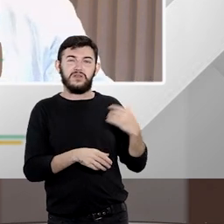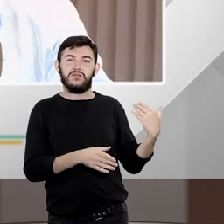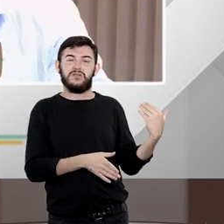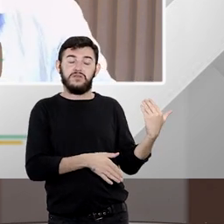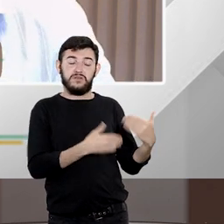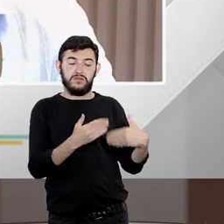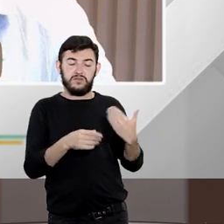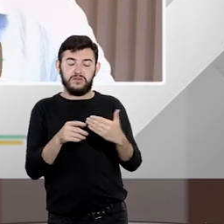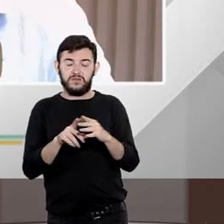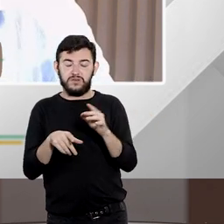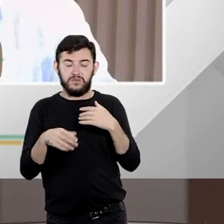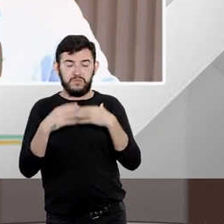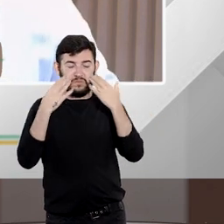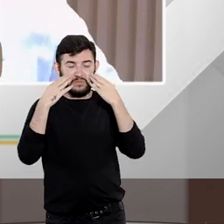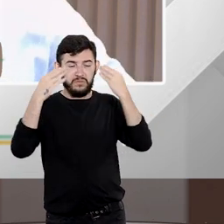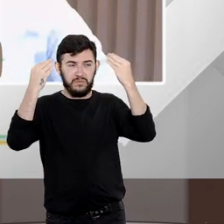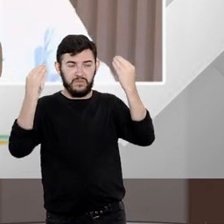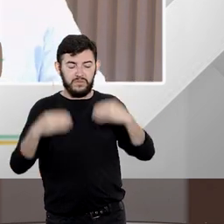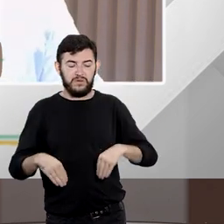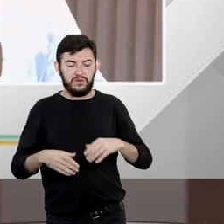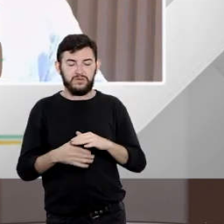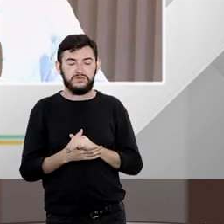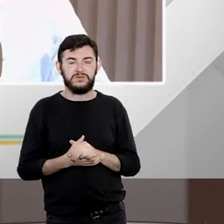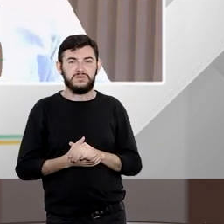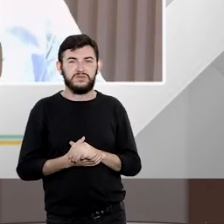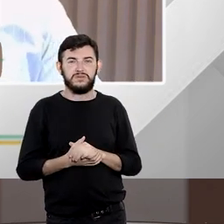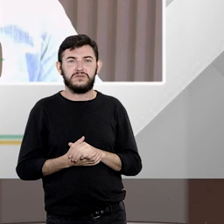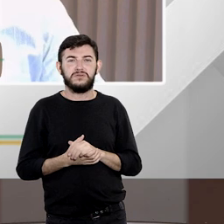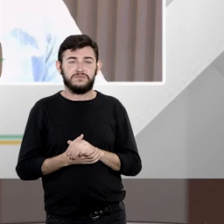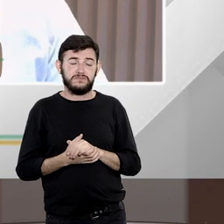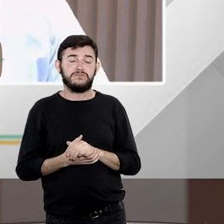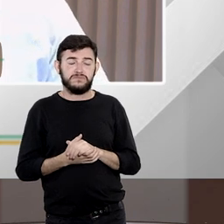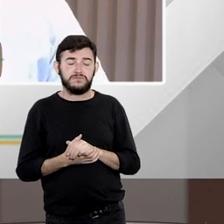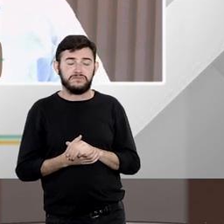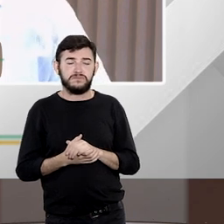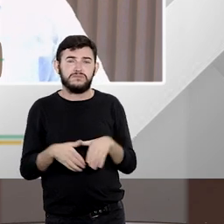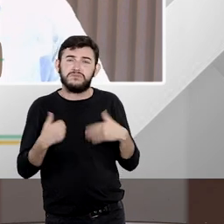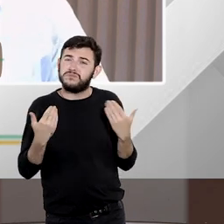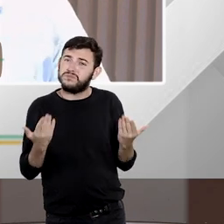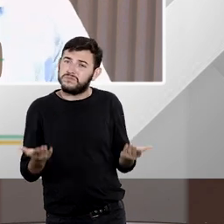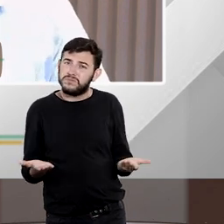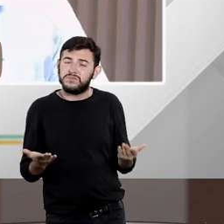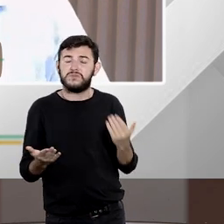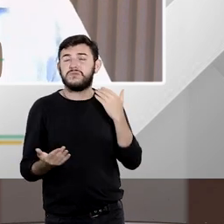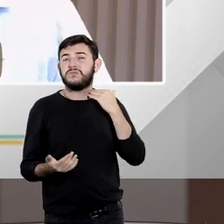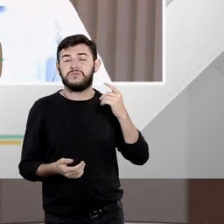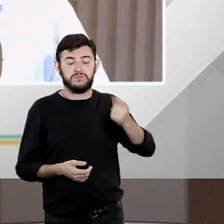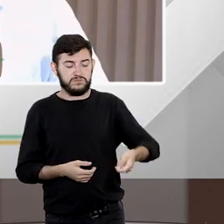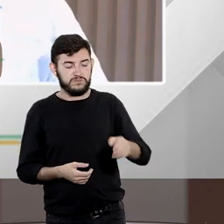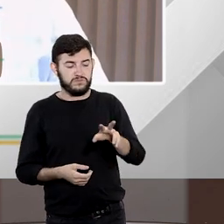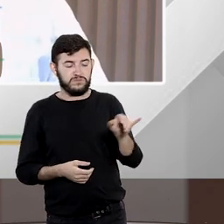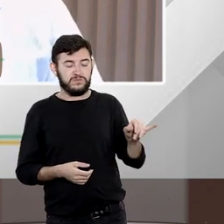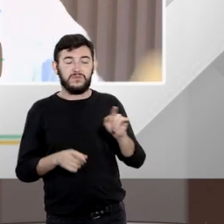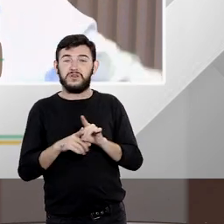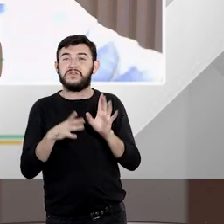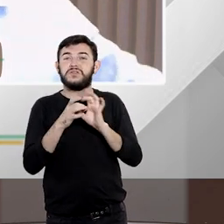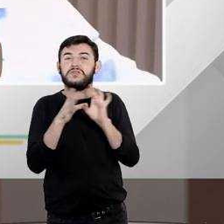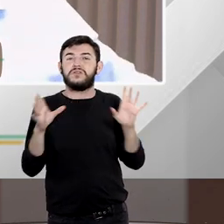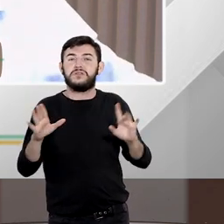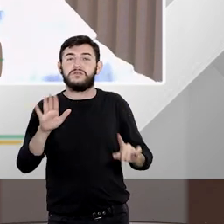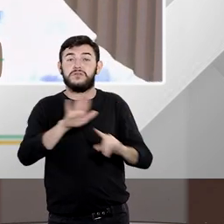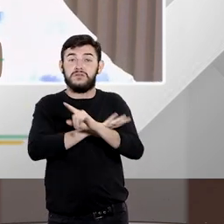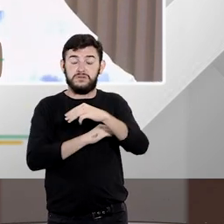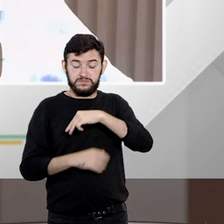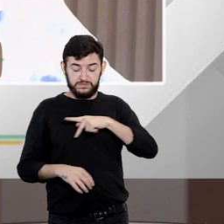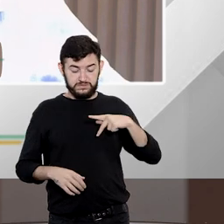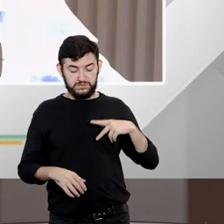no transcorrer da ação popular o cidadão resolve desistir daquilo ali o juiz ele vai abrir para que o Ministério Público que já